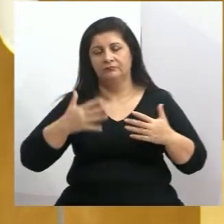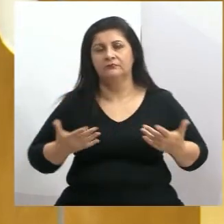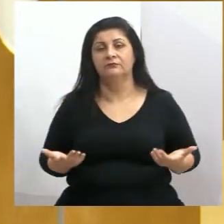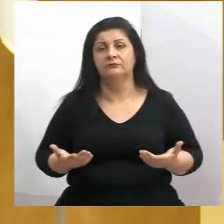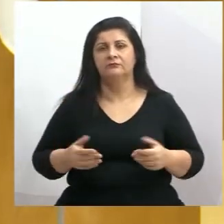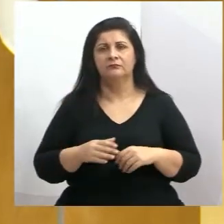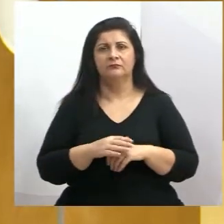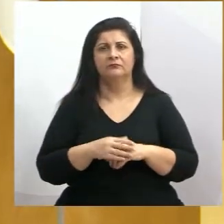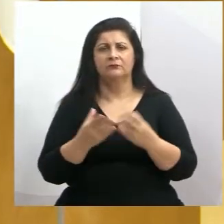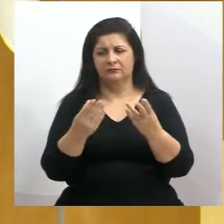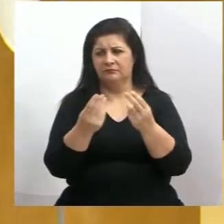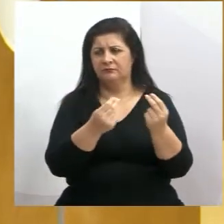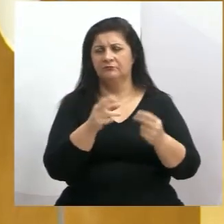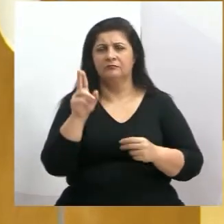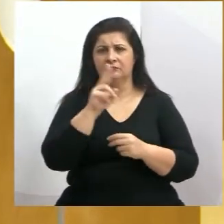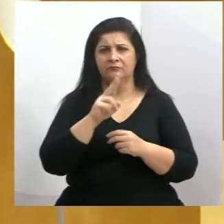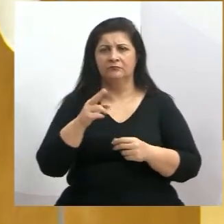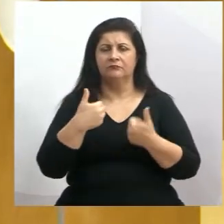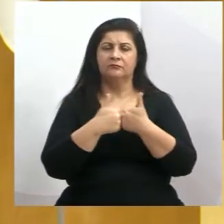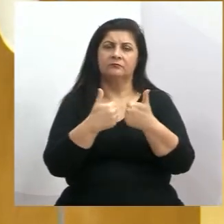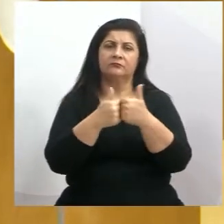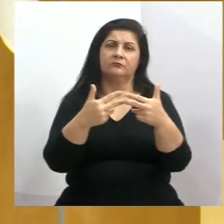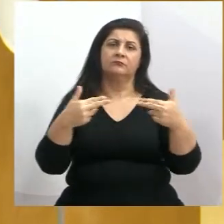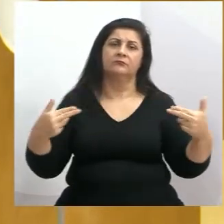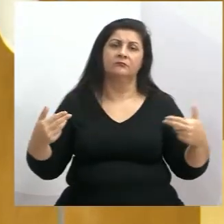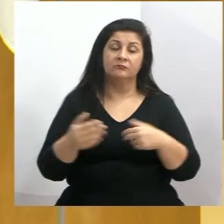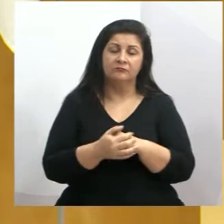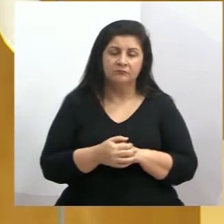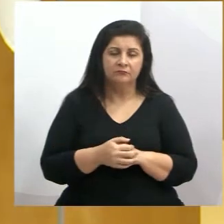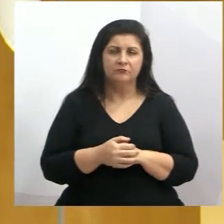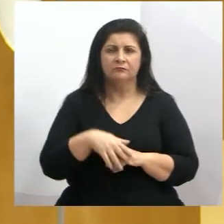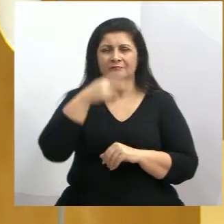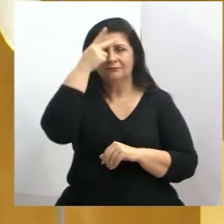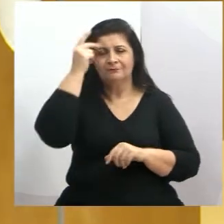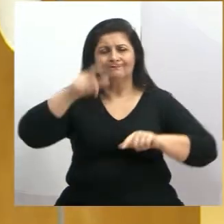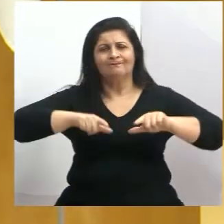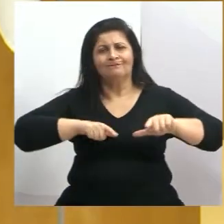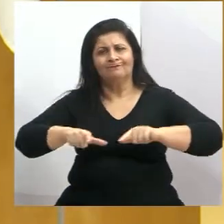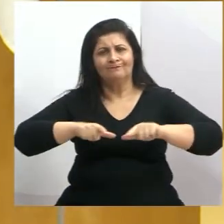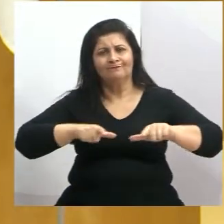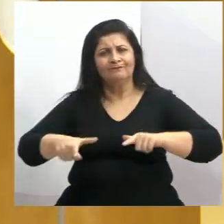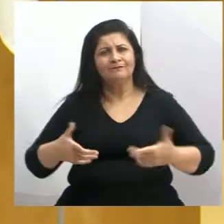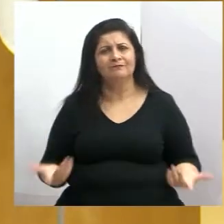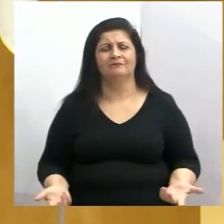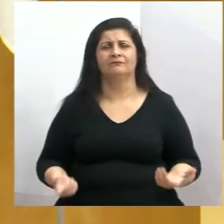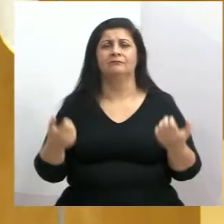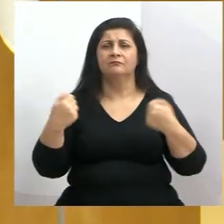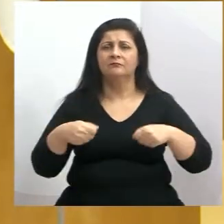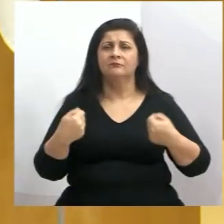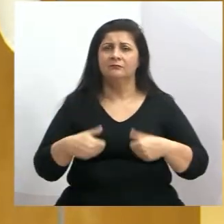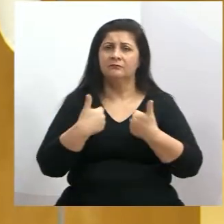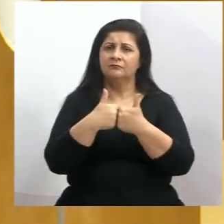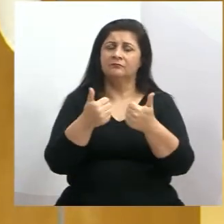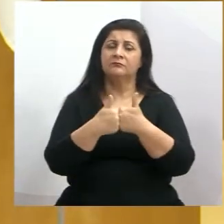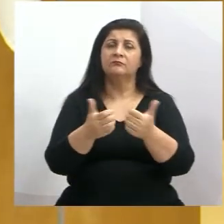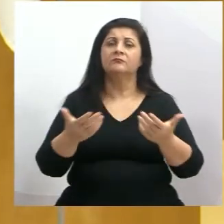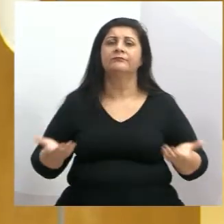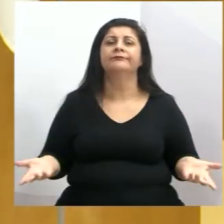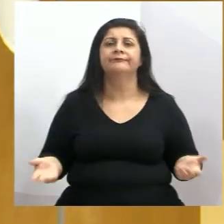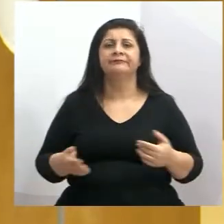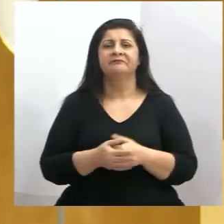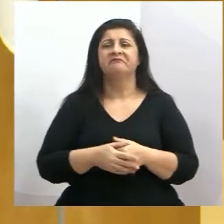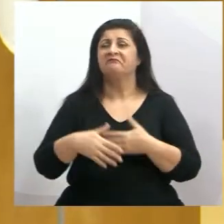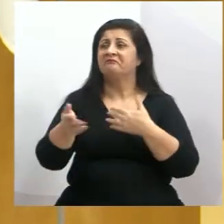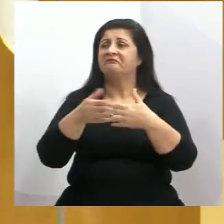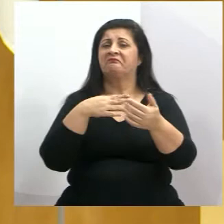a maioria que usa transporte nesse país são pessoas trabalhadoras, são pessoas que têm que utilizar o transporte, esses aí,